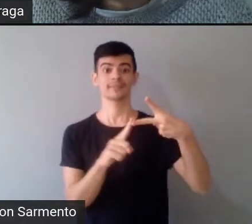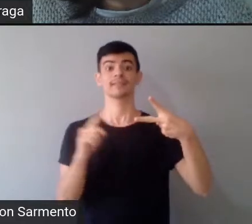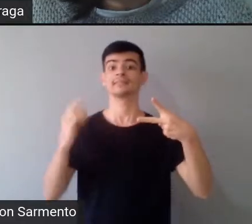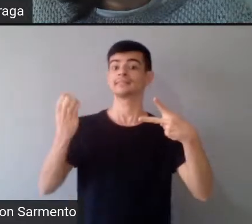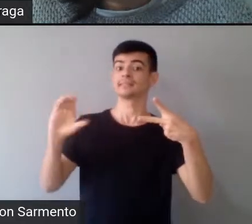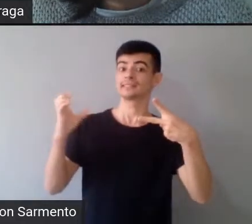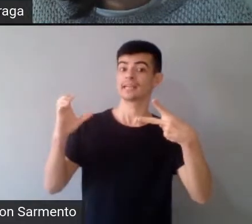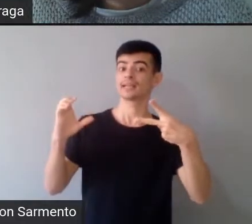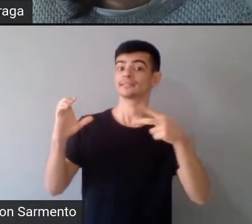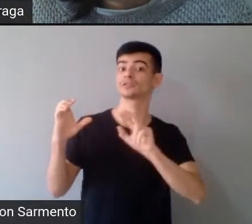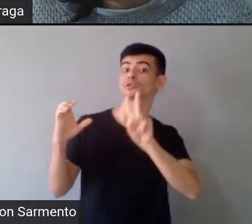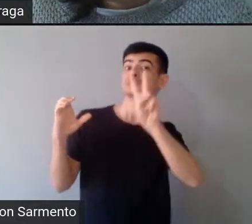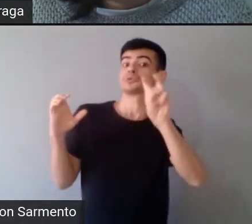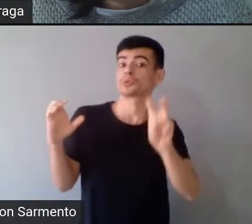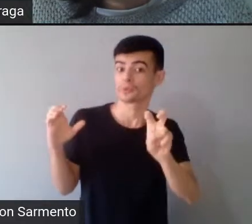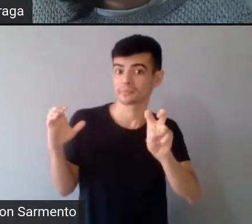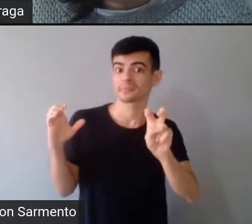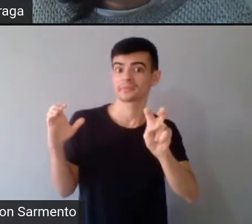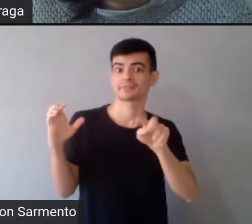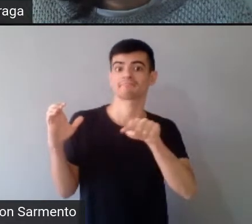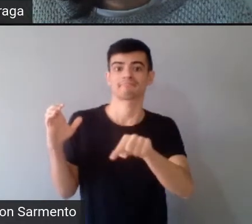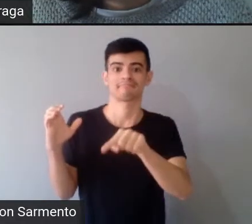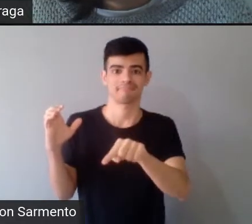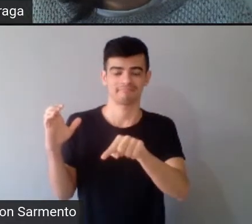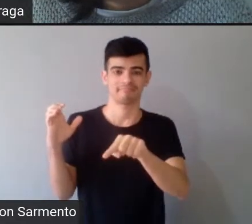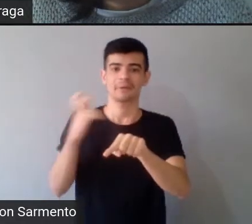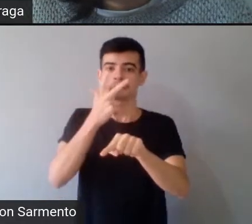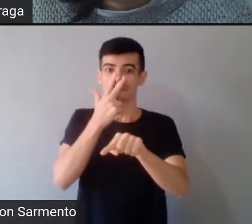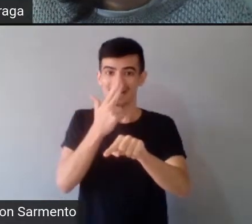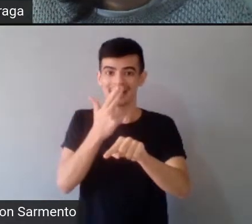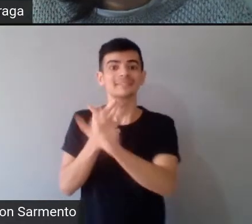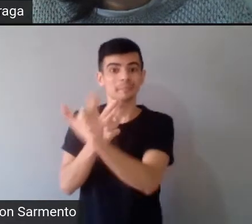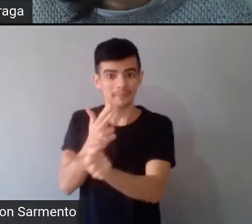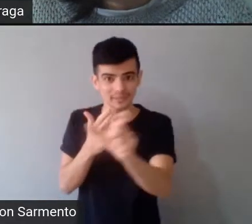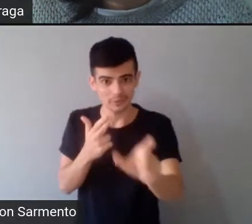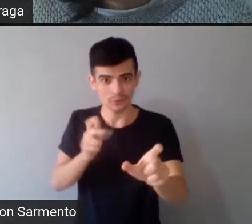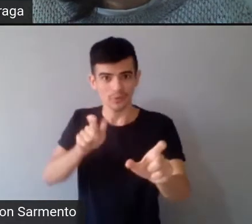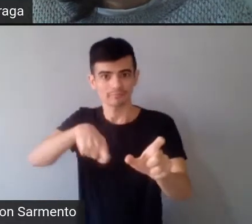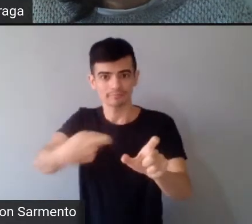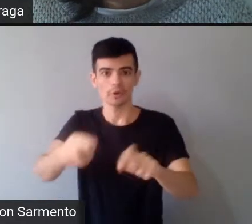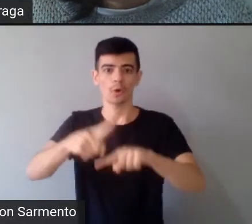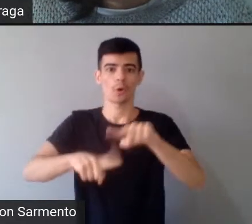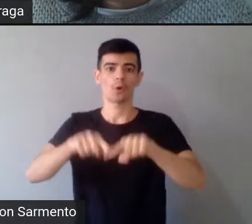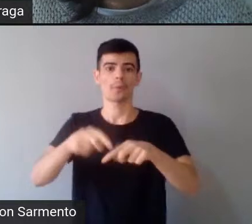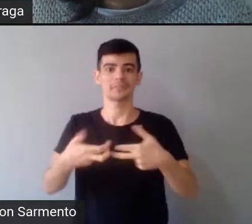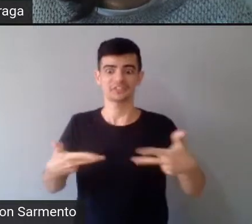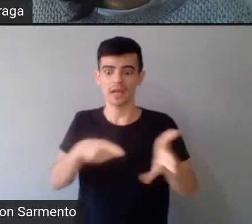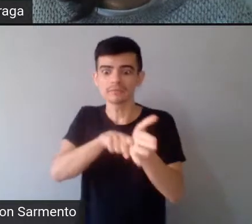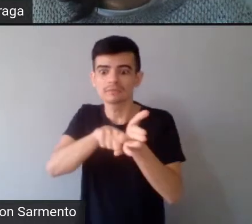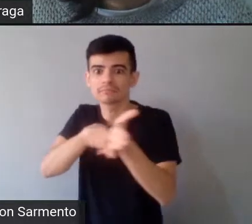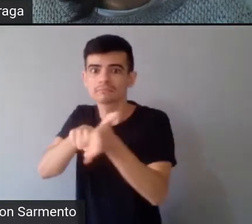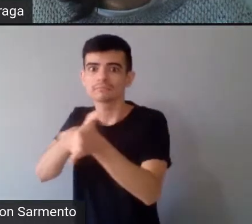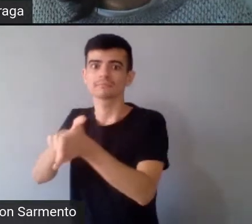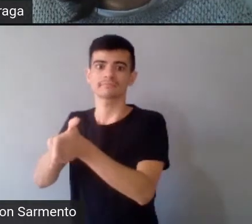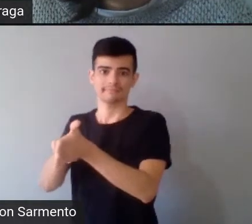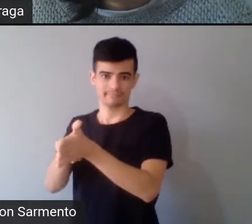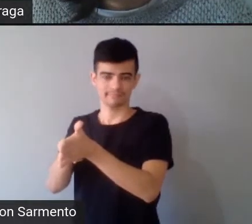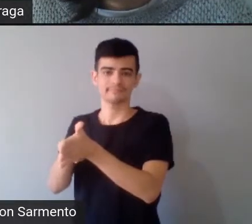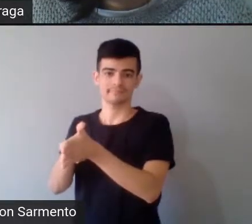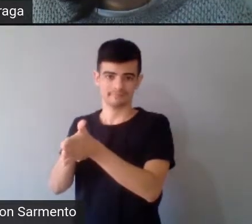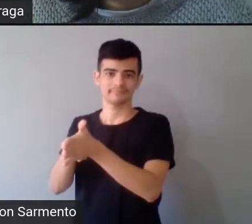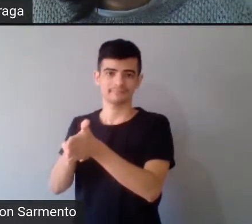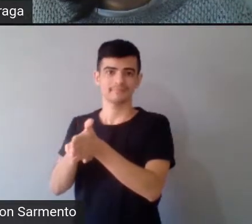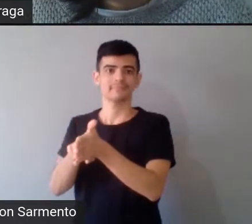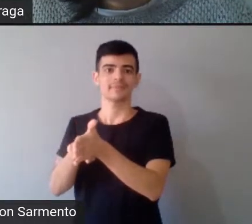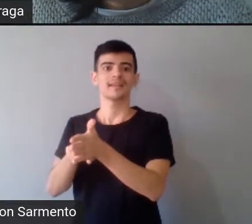de certo modo, tornando o sujeito um objeto, né, diferentemente de uma, de uma perspectiva que,